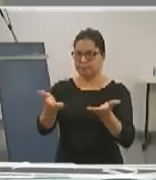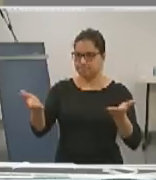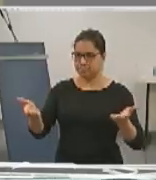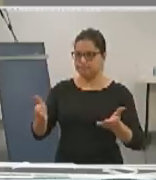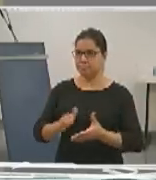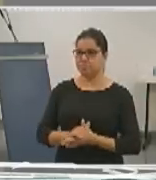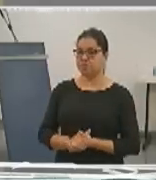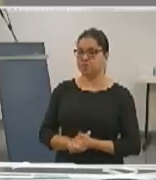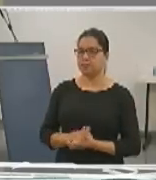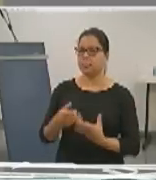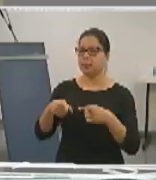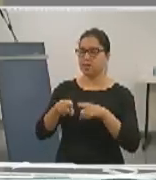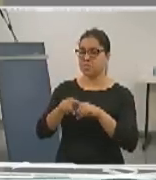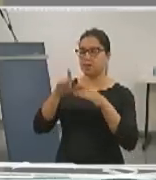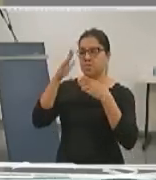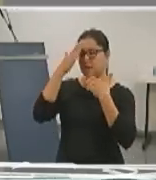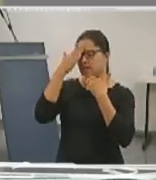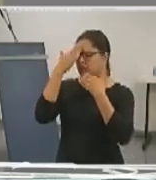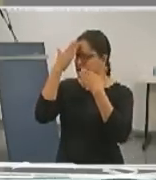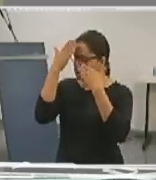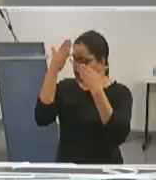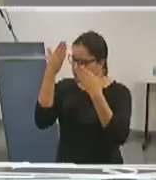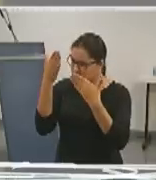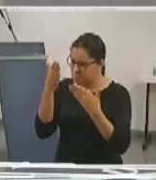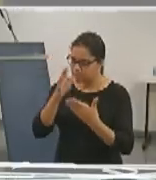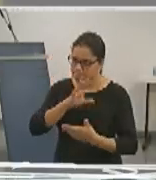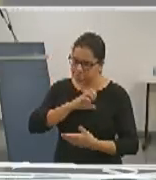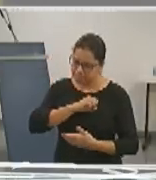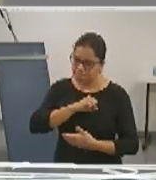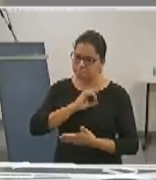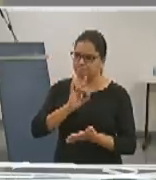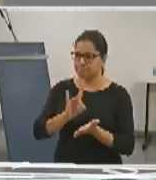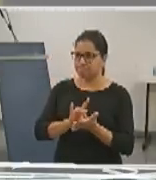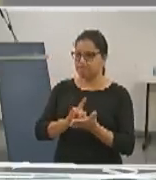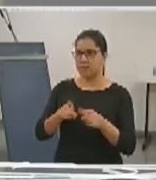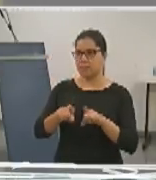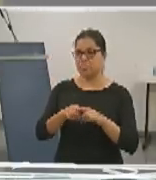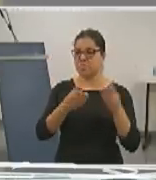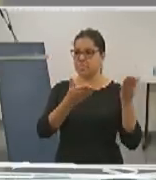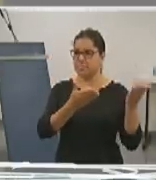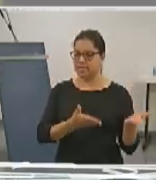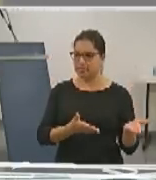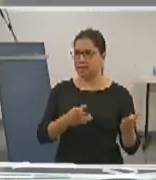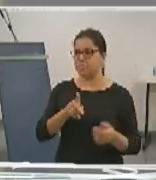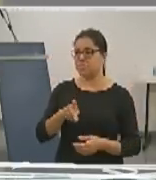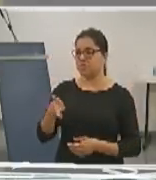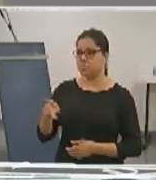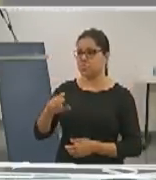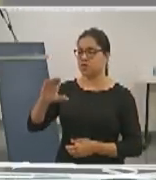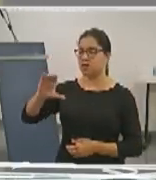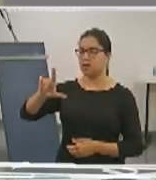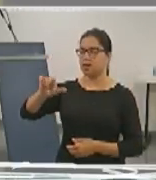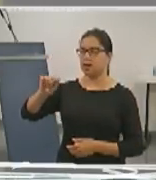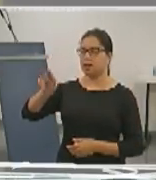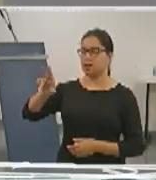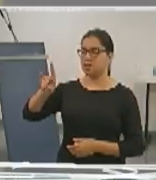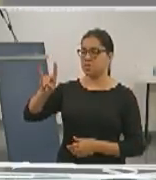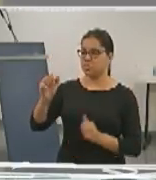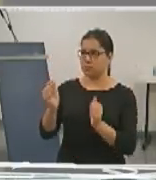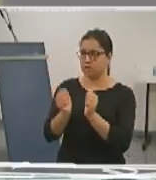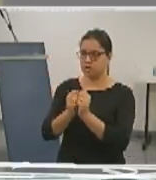agradeço de forma carinhosa a minha parceira nesta caminhada, a professora Cláudia, candidata à vice-reitora,